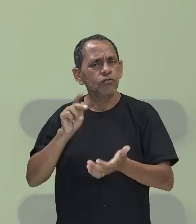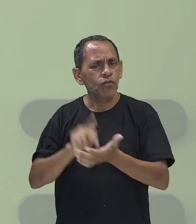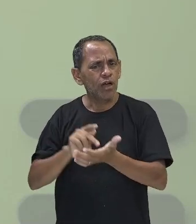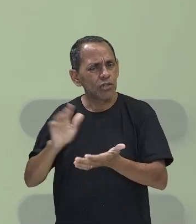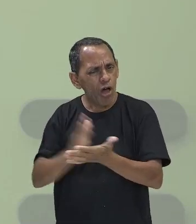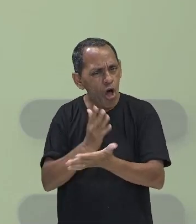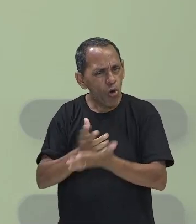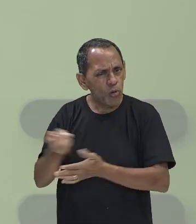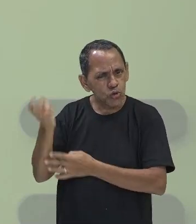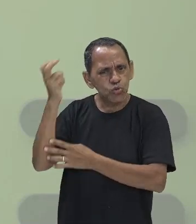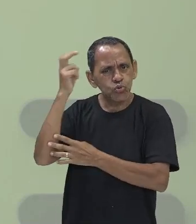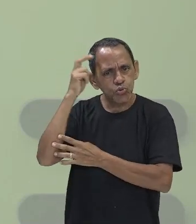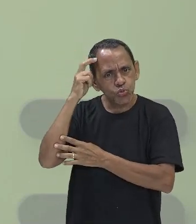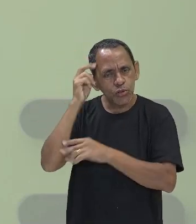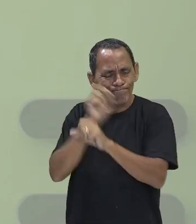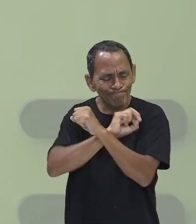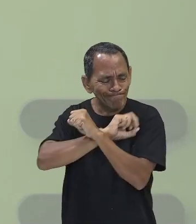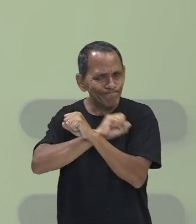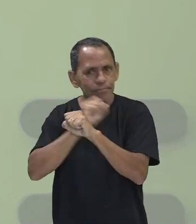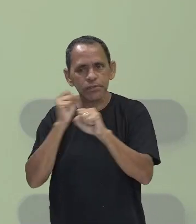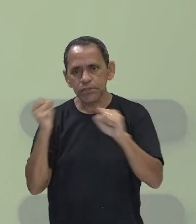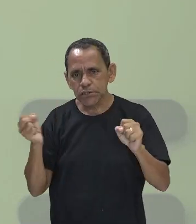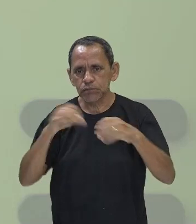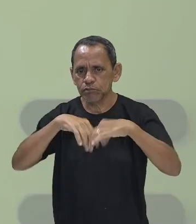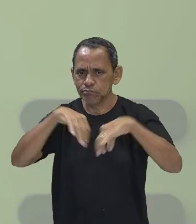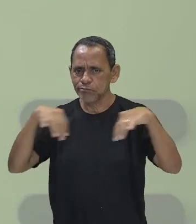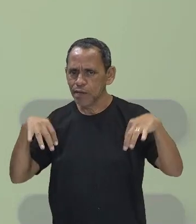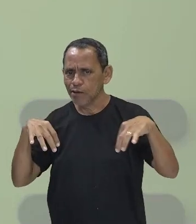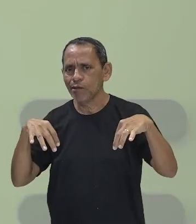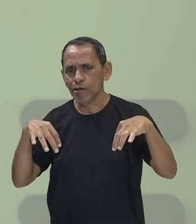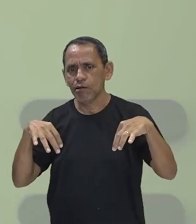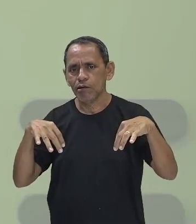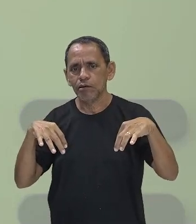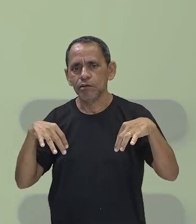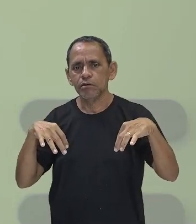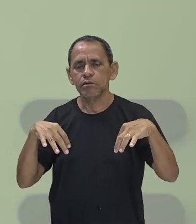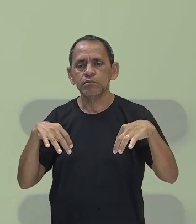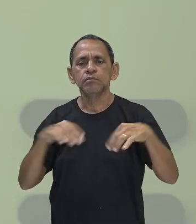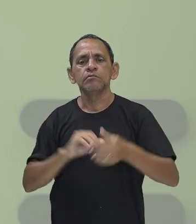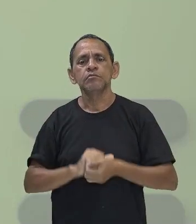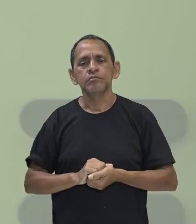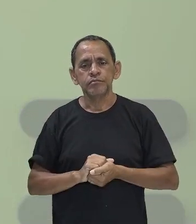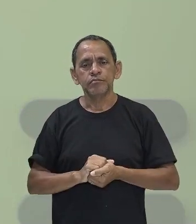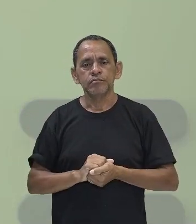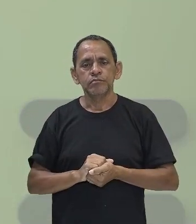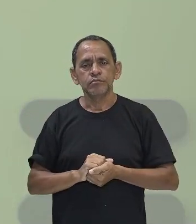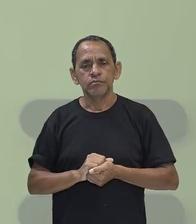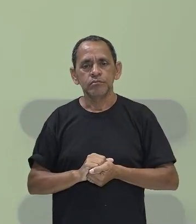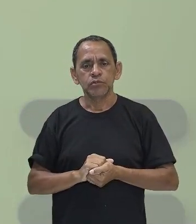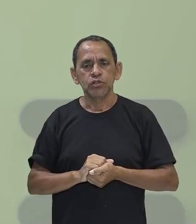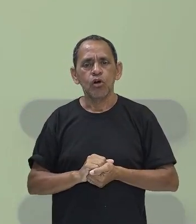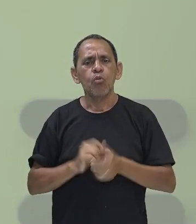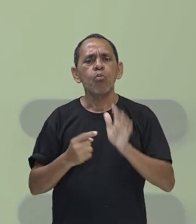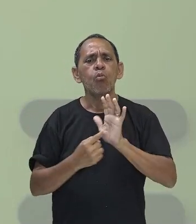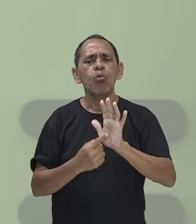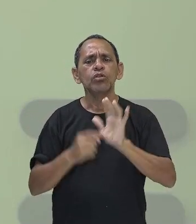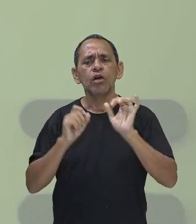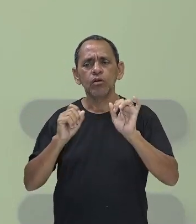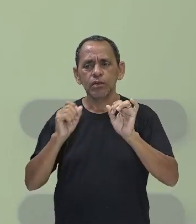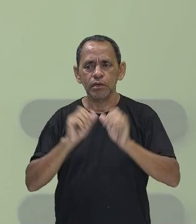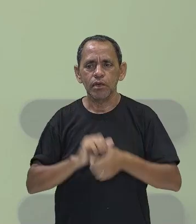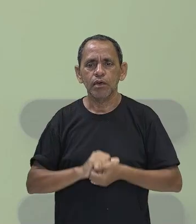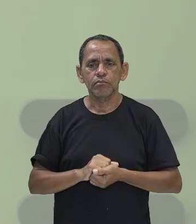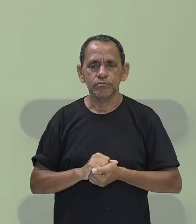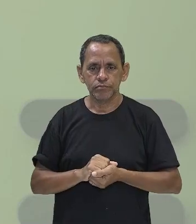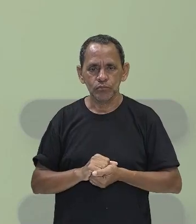a gente separar essa questão, por isso a palavra enfatizada aqui, evitar, ou